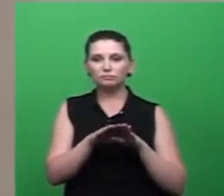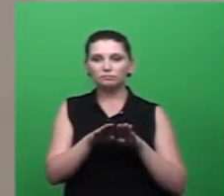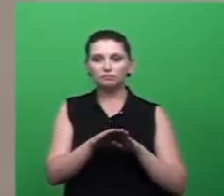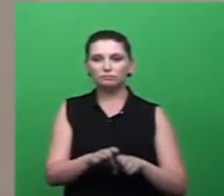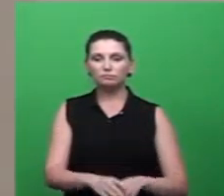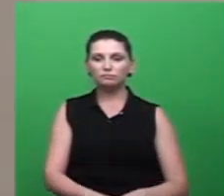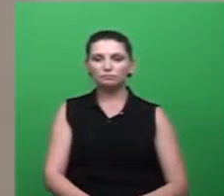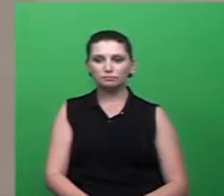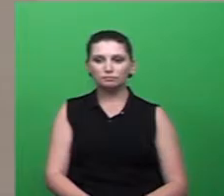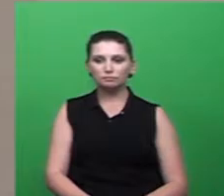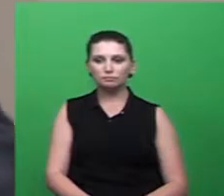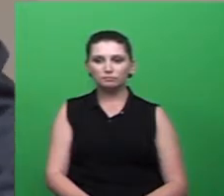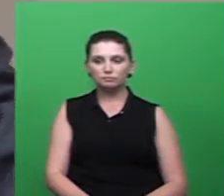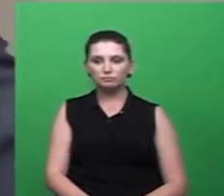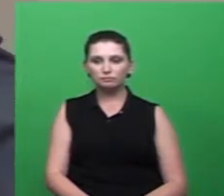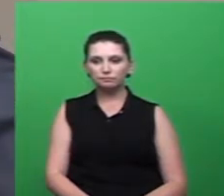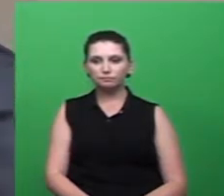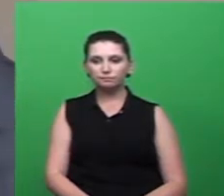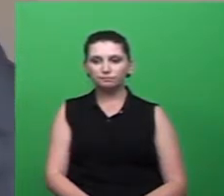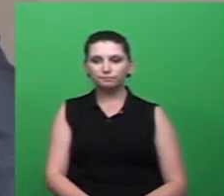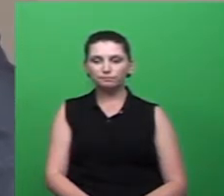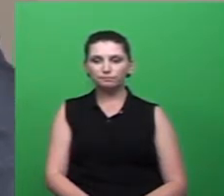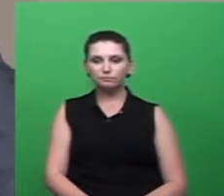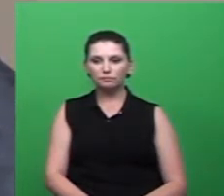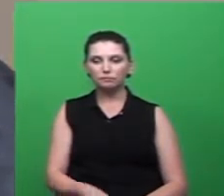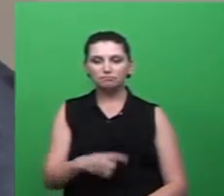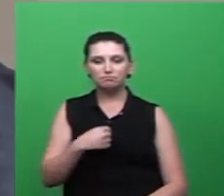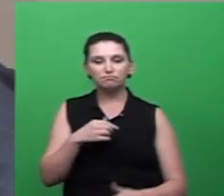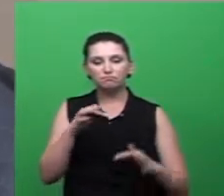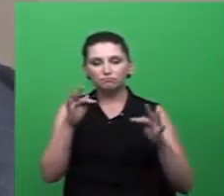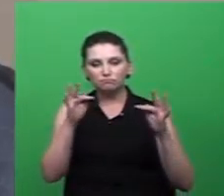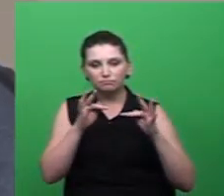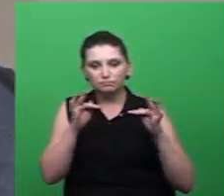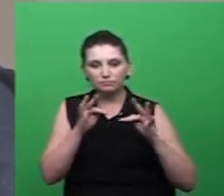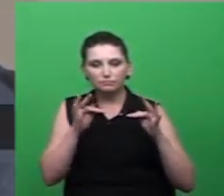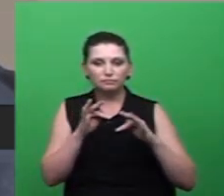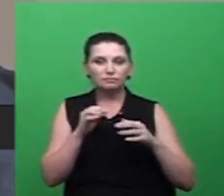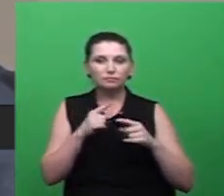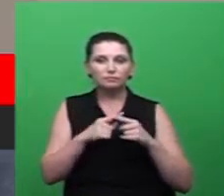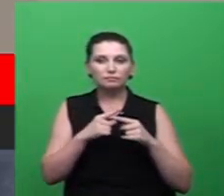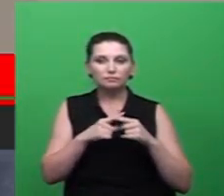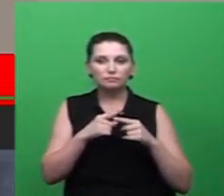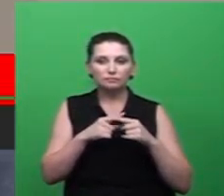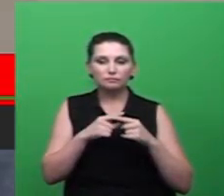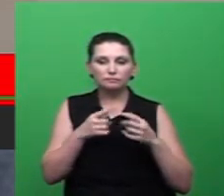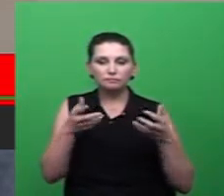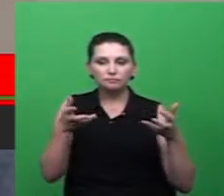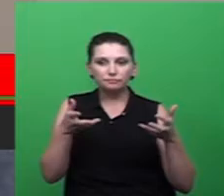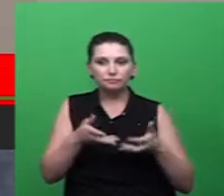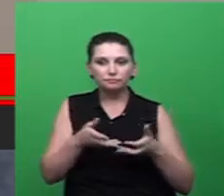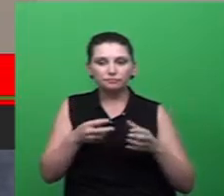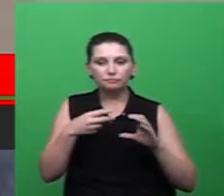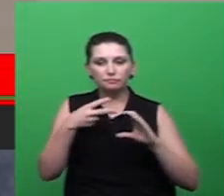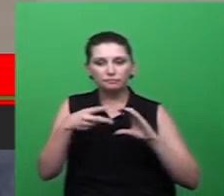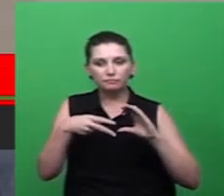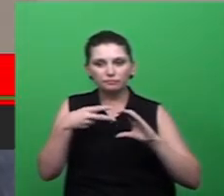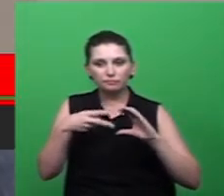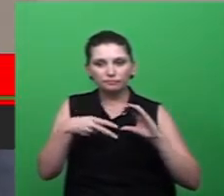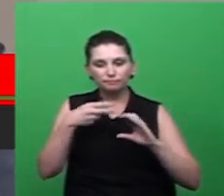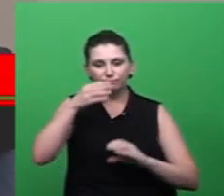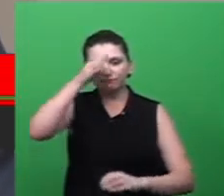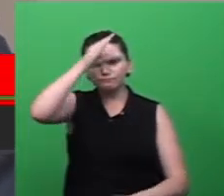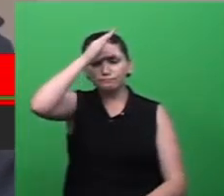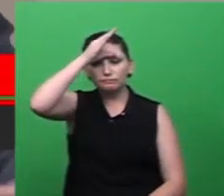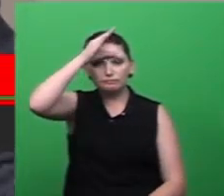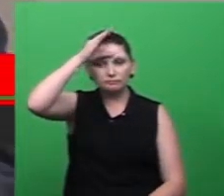Triatleta Santiago Mendonça, É com muita alegria e satisfação que hoje a Câmara de